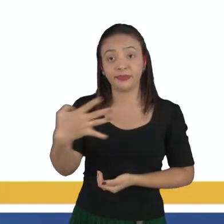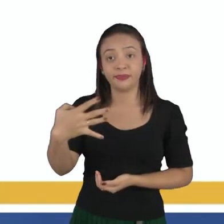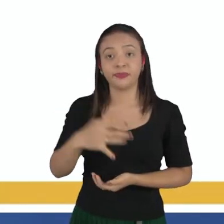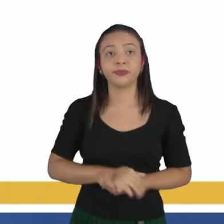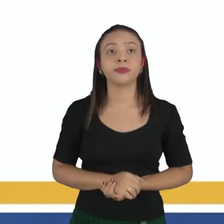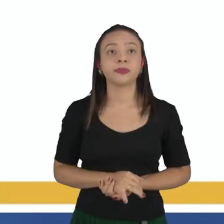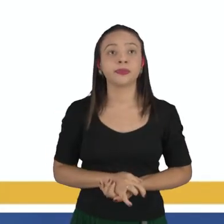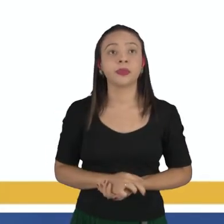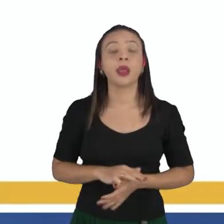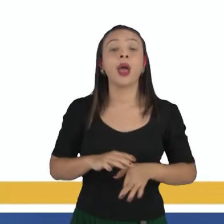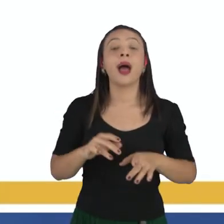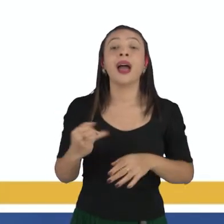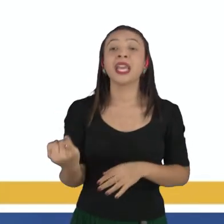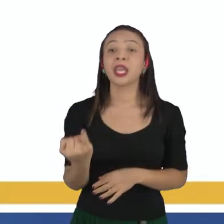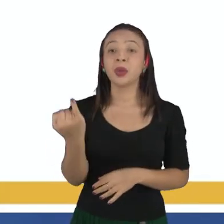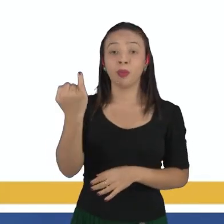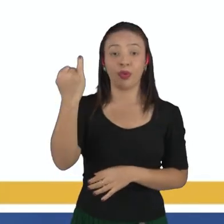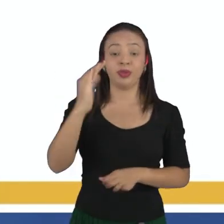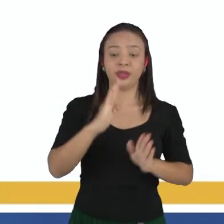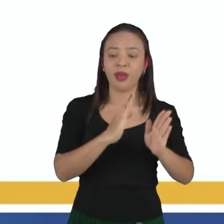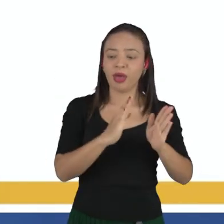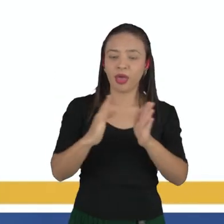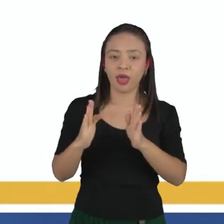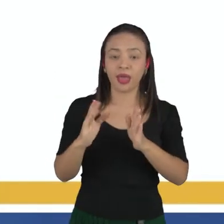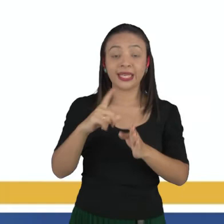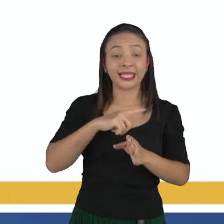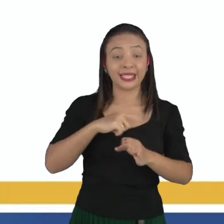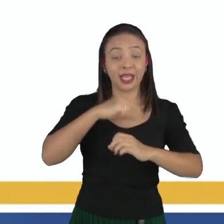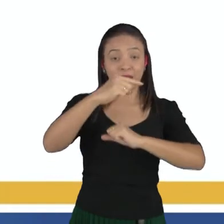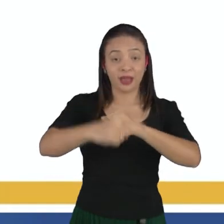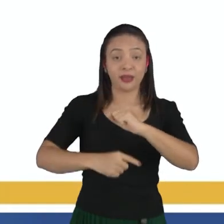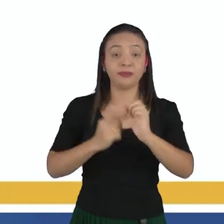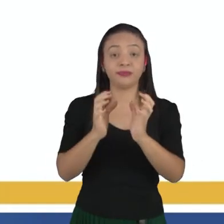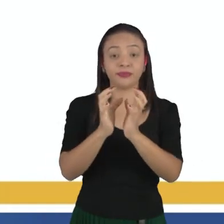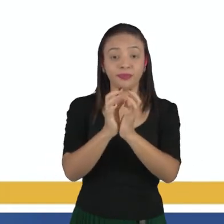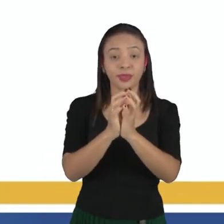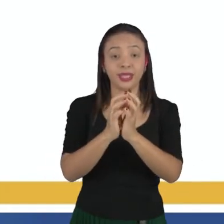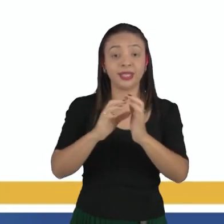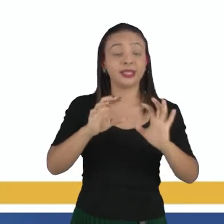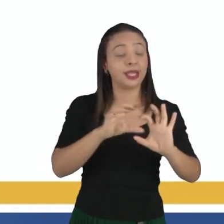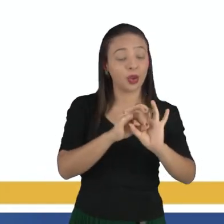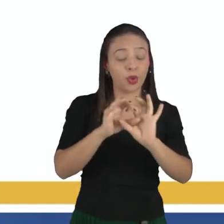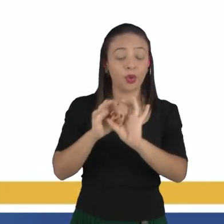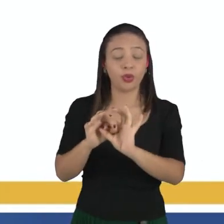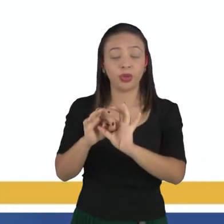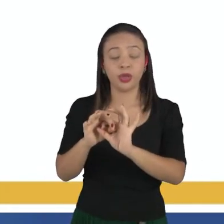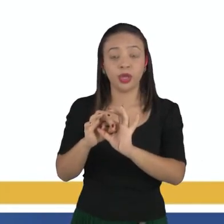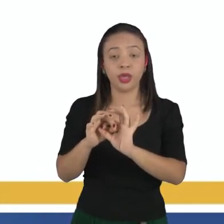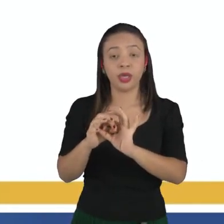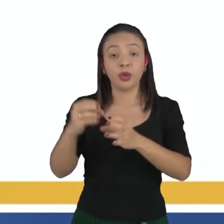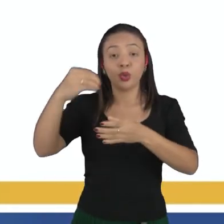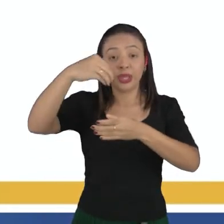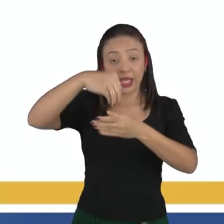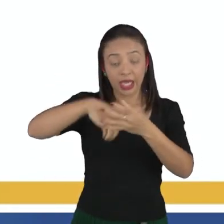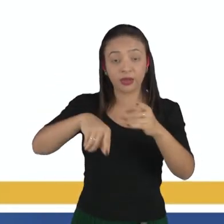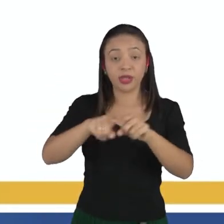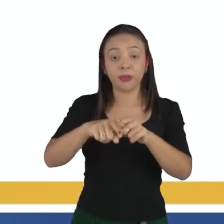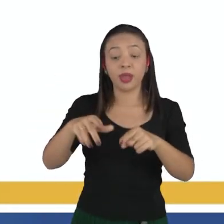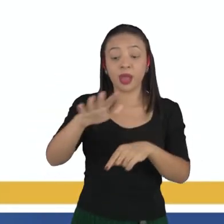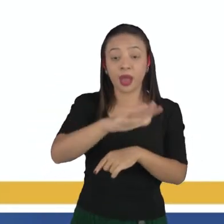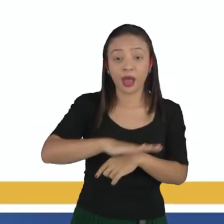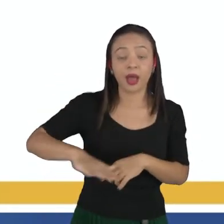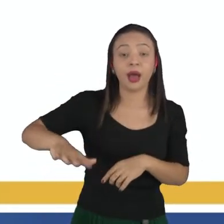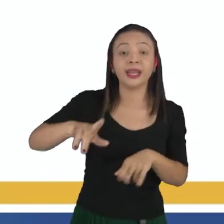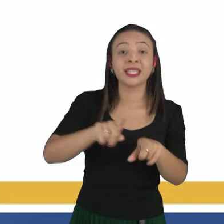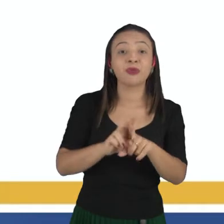A ordem de importância de um elemento químico está relacionado com a sua abundância, com a sua essência e o seu uso na